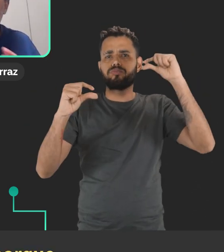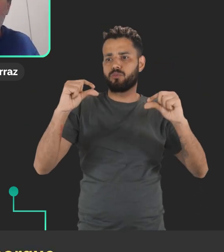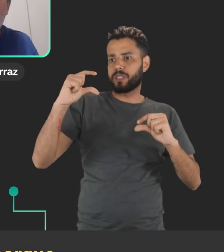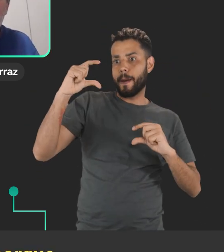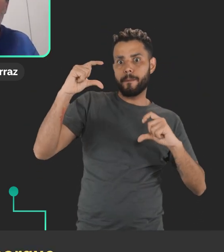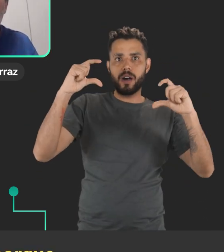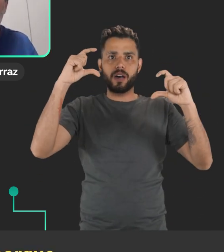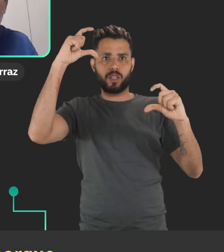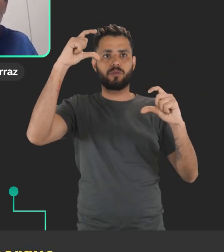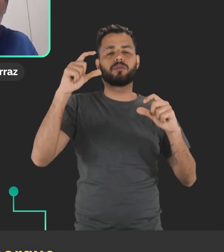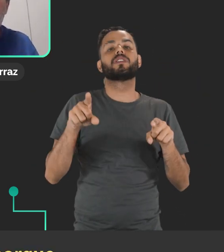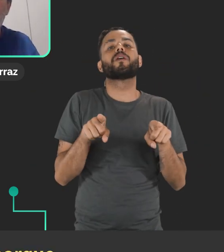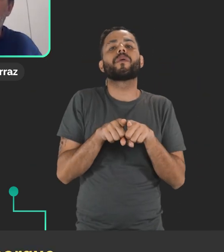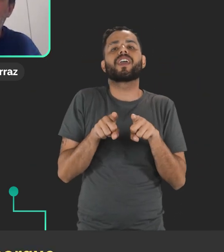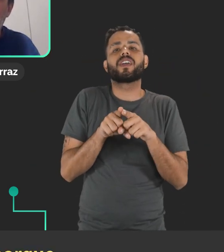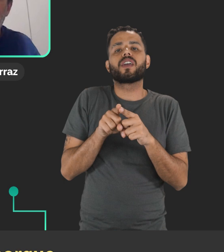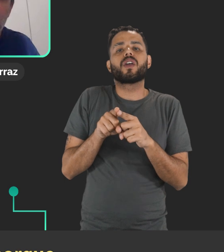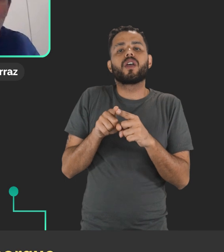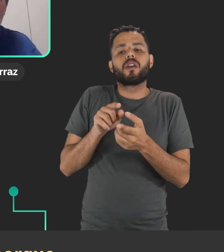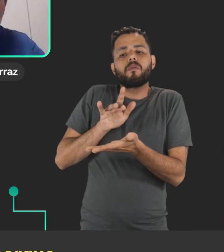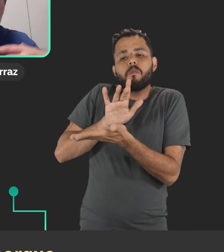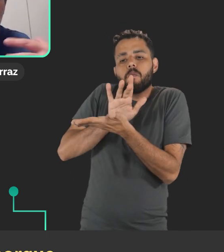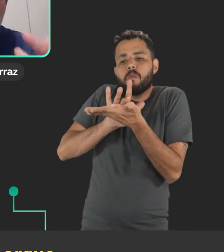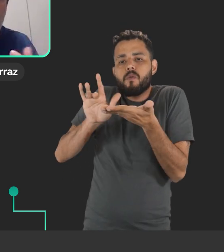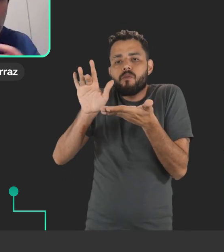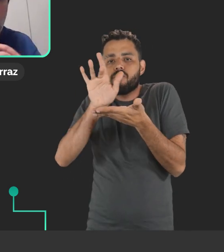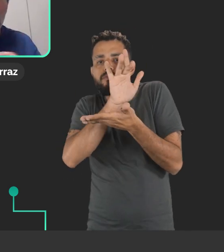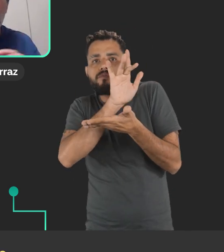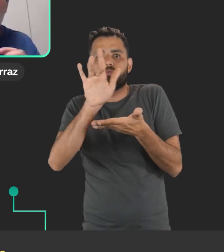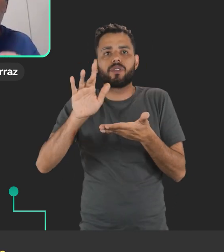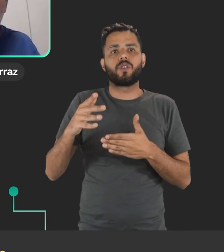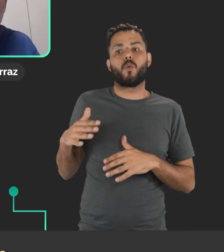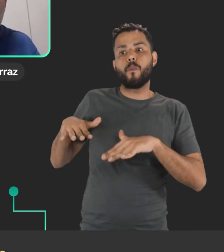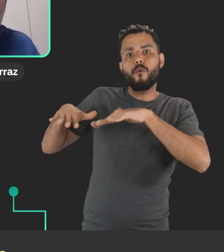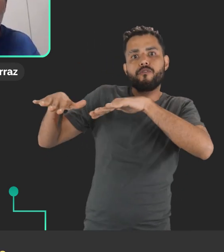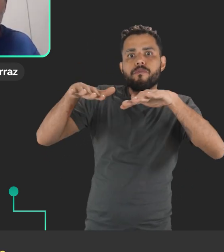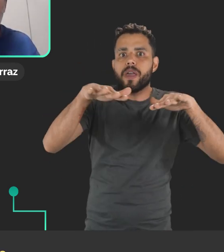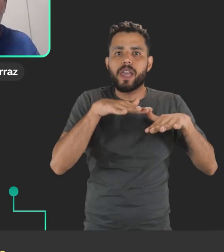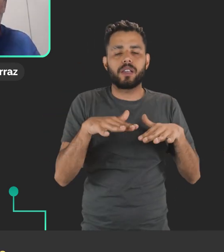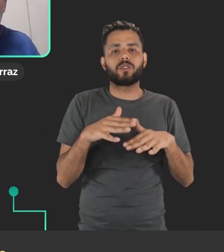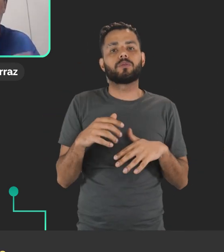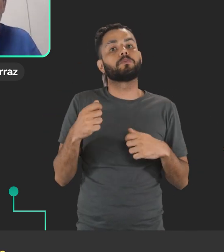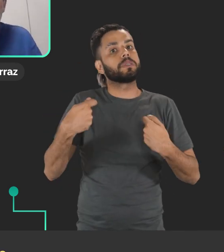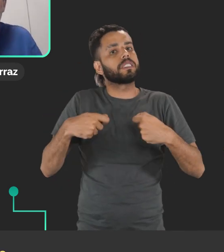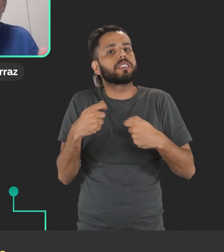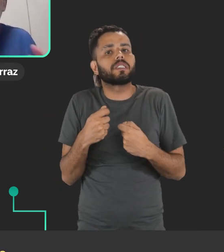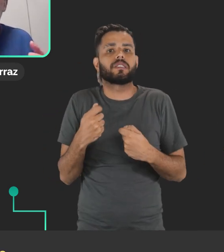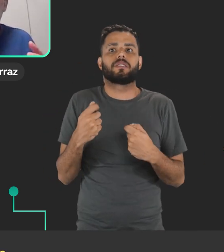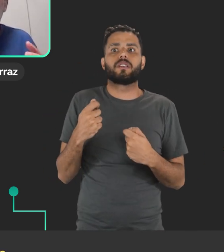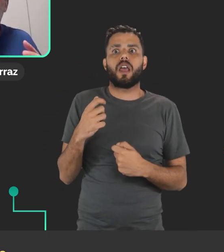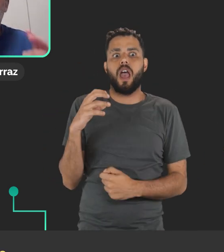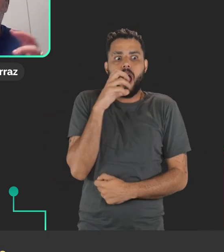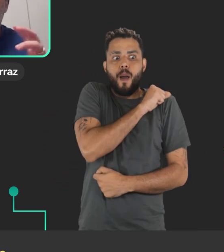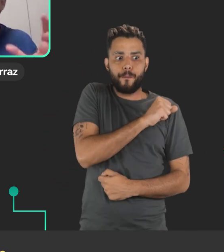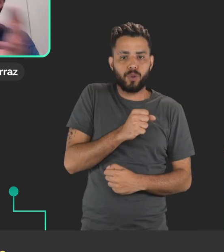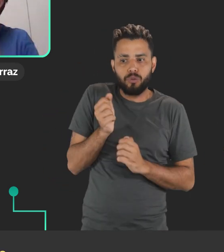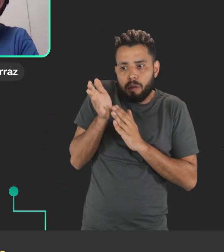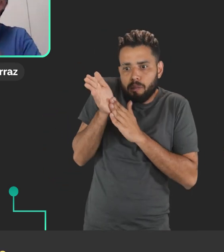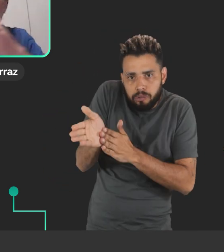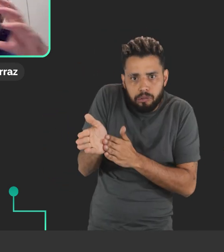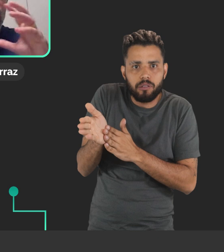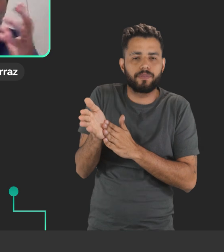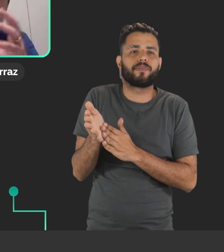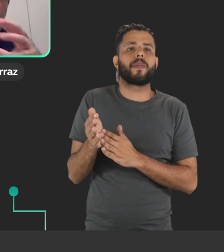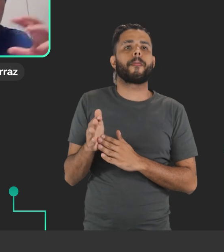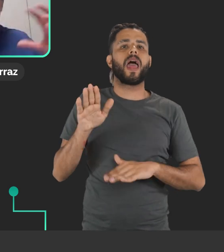na sensibilidade dos movimentos, porque talvez tenha que fazer algum movimento muito preciso, ou até talvez algum movimento que, conforme o